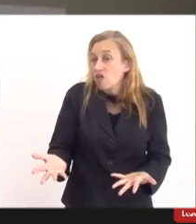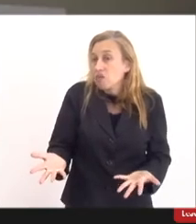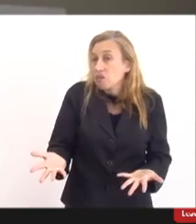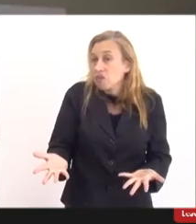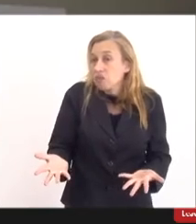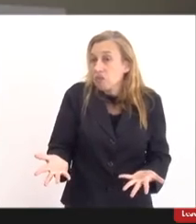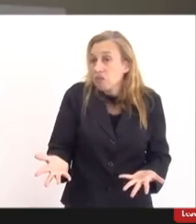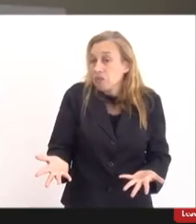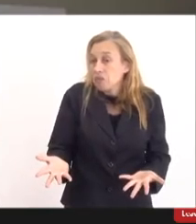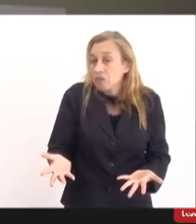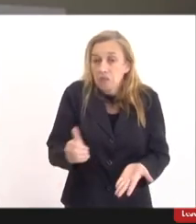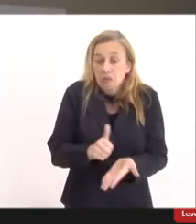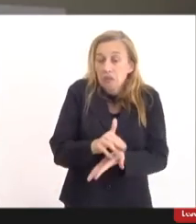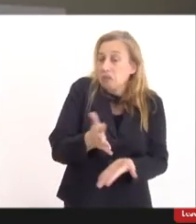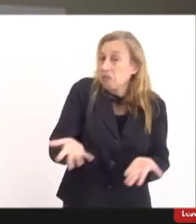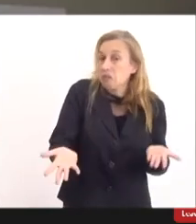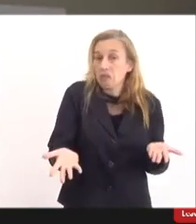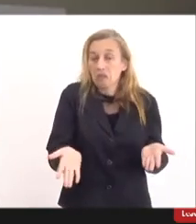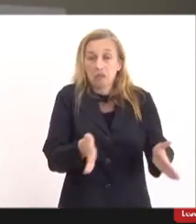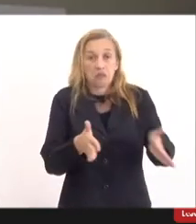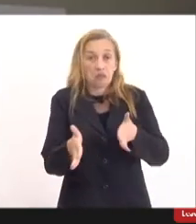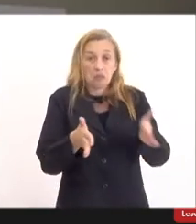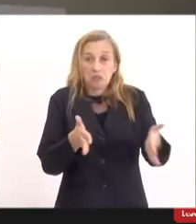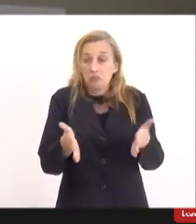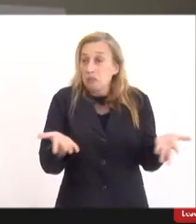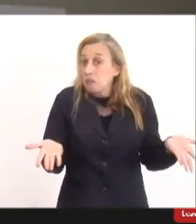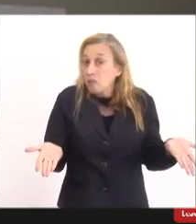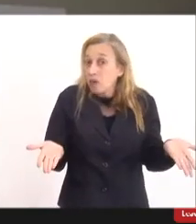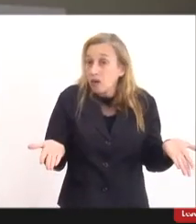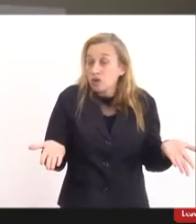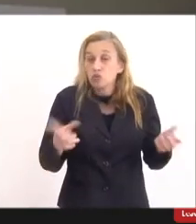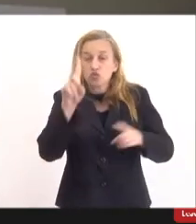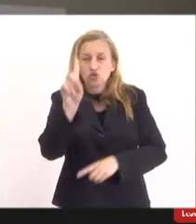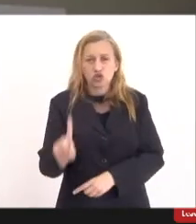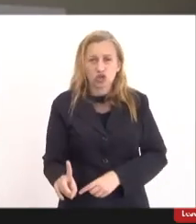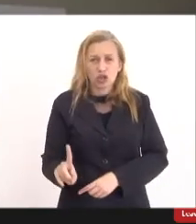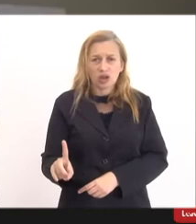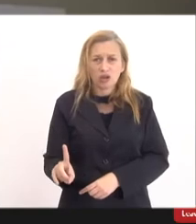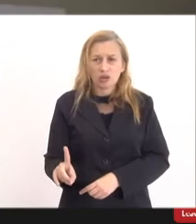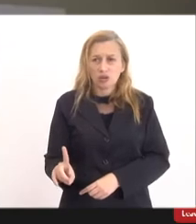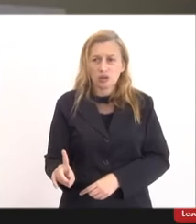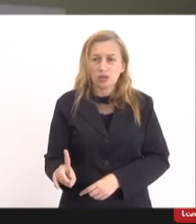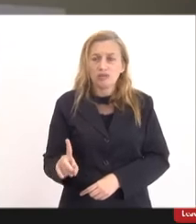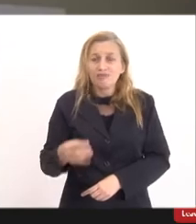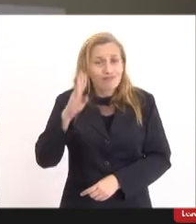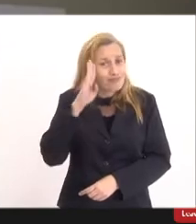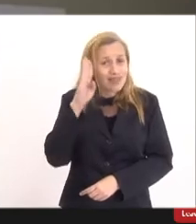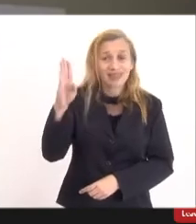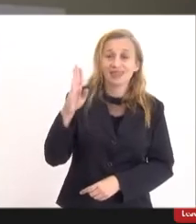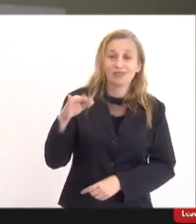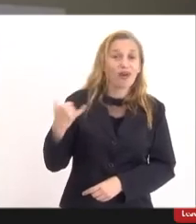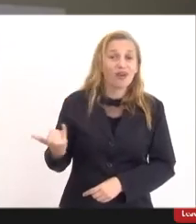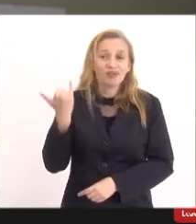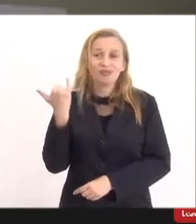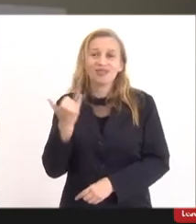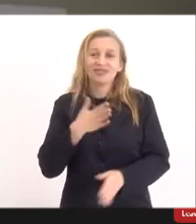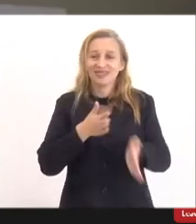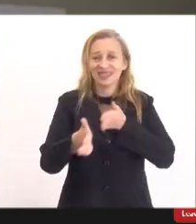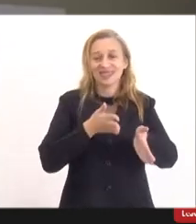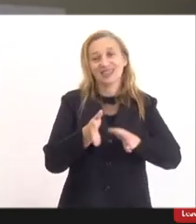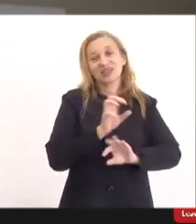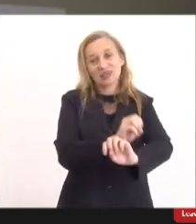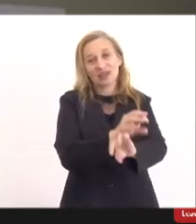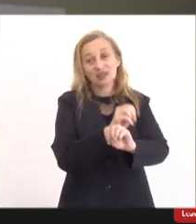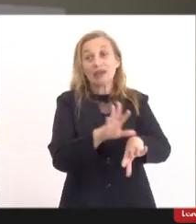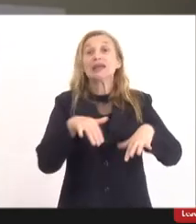alguma suspensão temporária que seja do direito essencial, fundamental de acesso à educação.